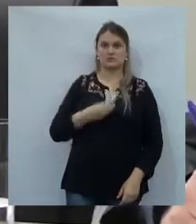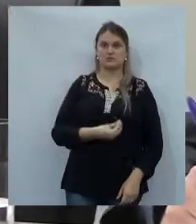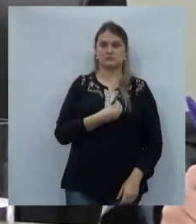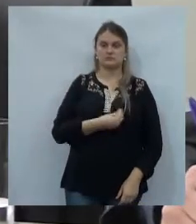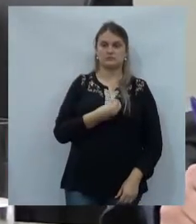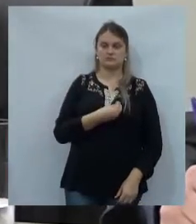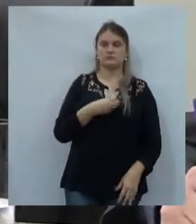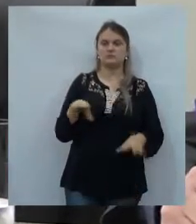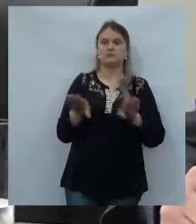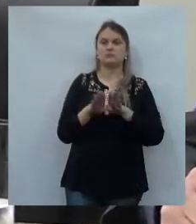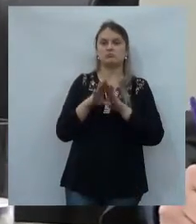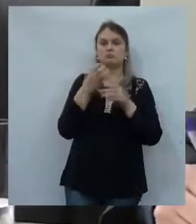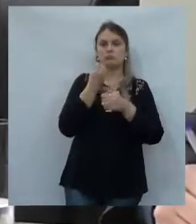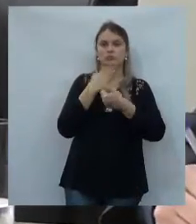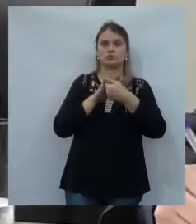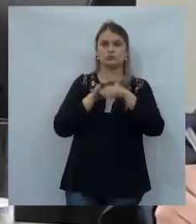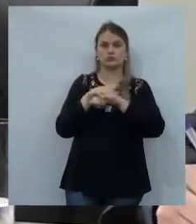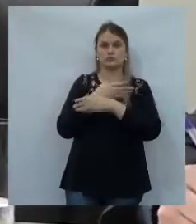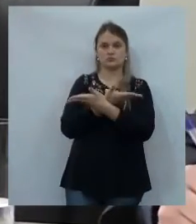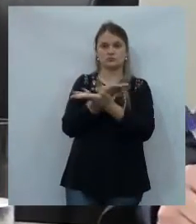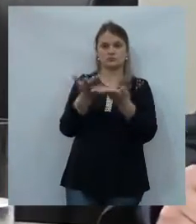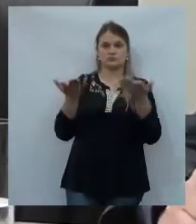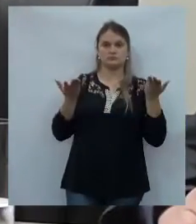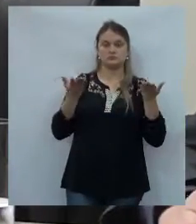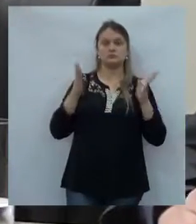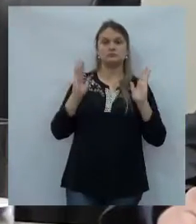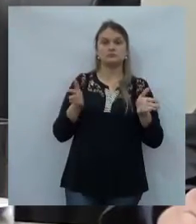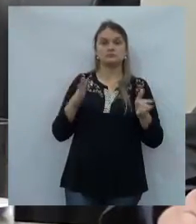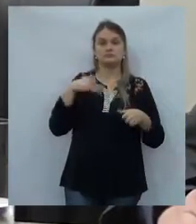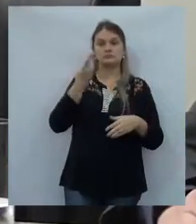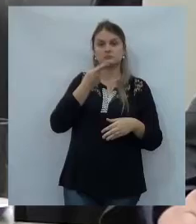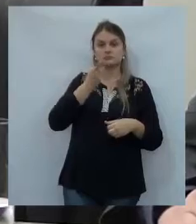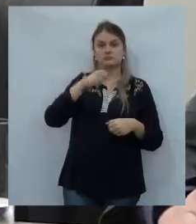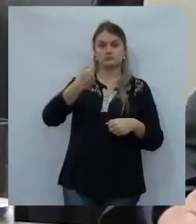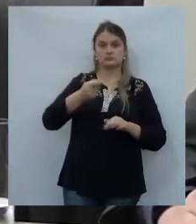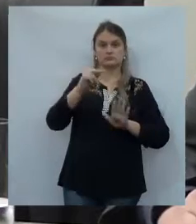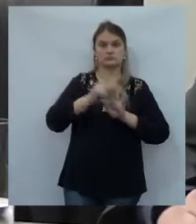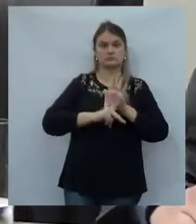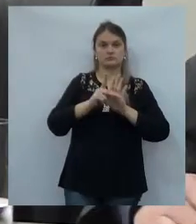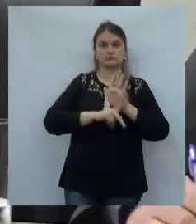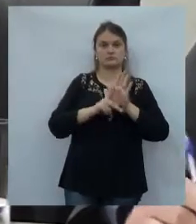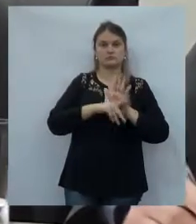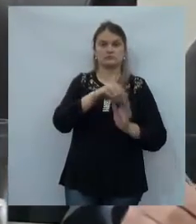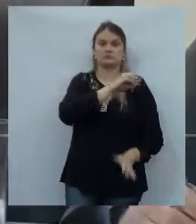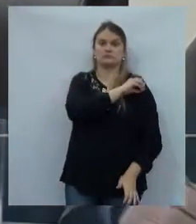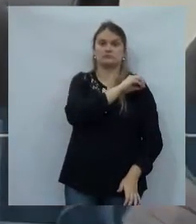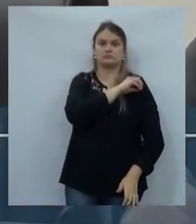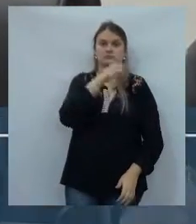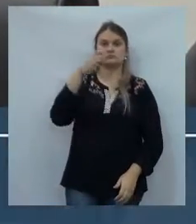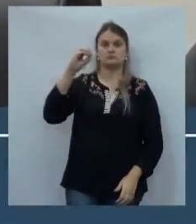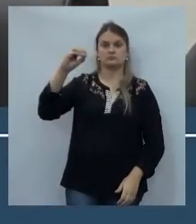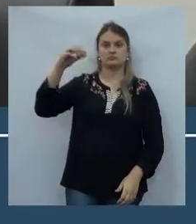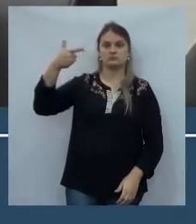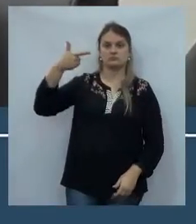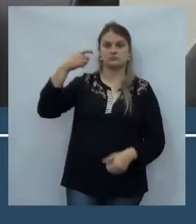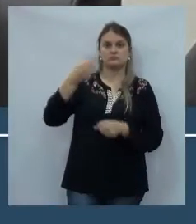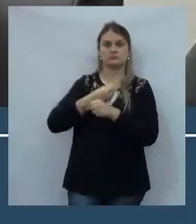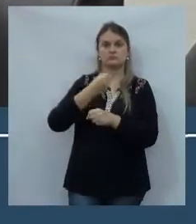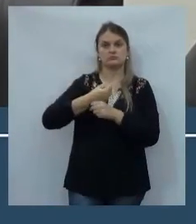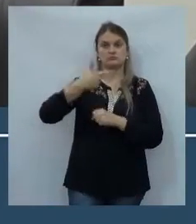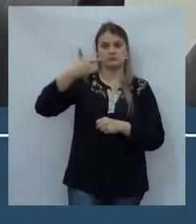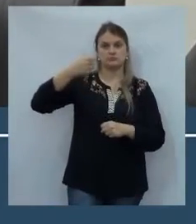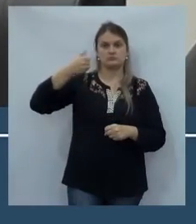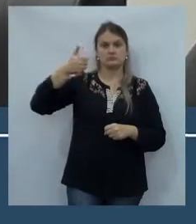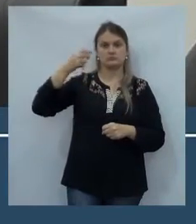Uma boa noite a todos. Eu gostaria de falar do projeto executivo 02-2015, que fala da